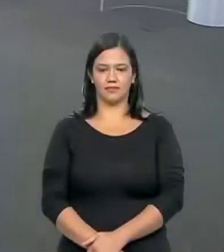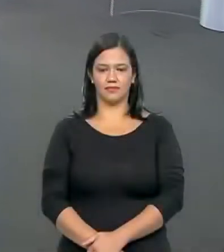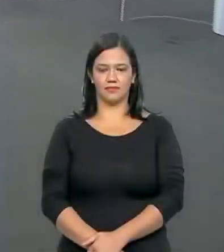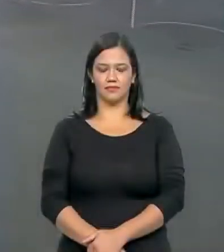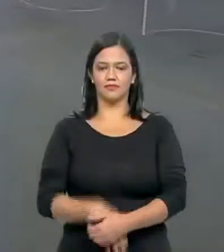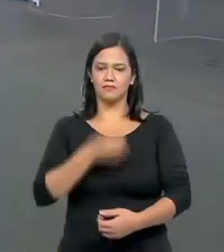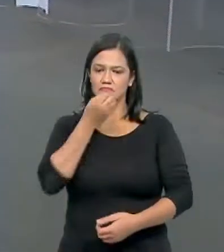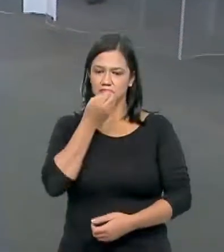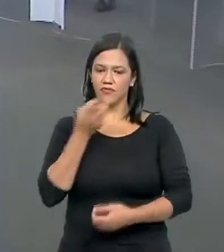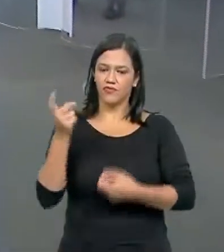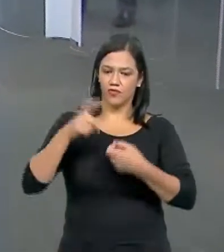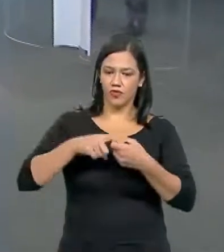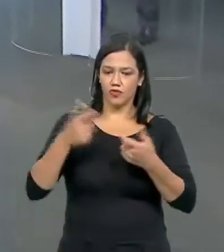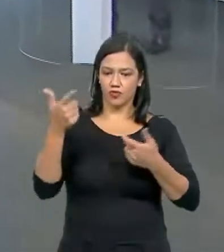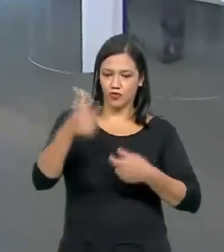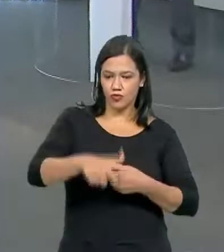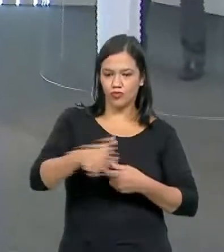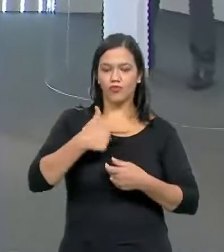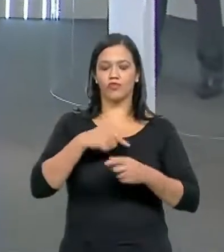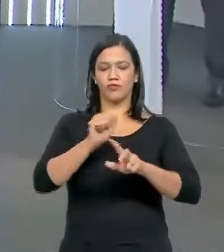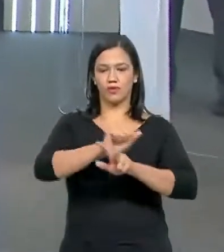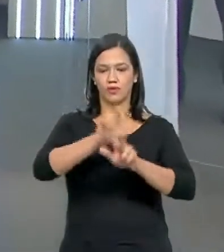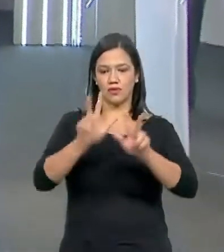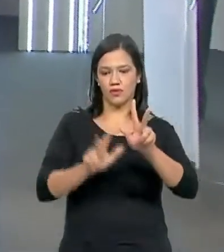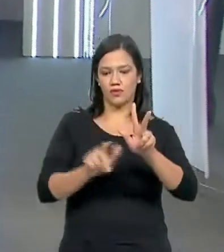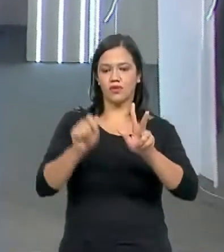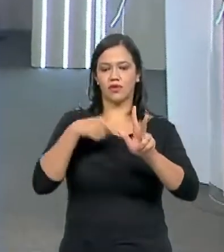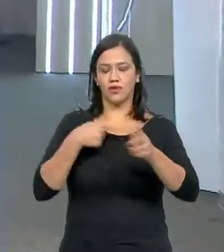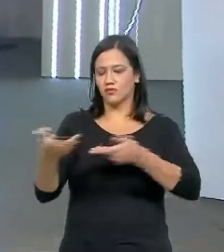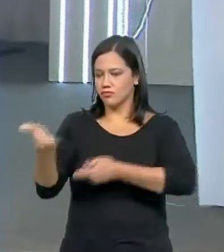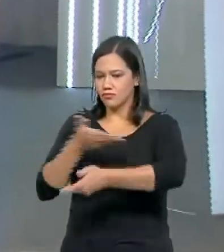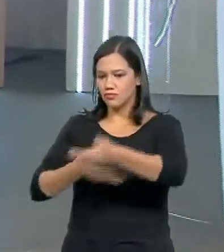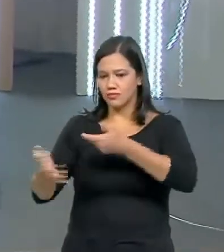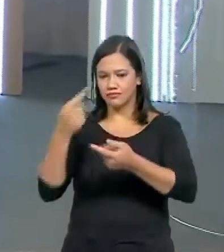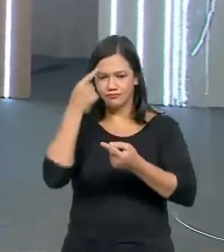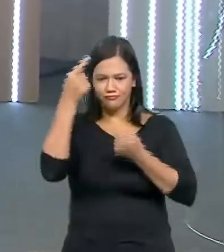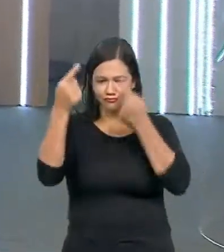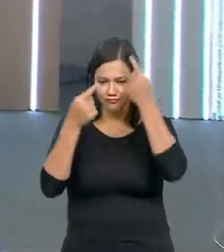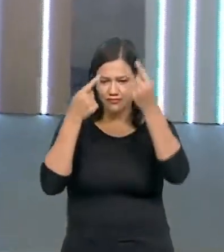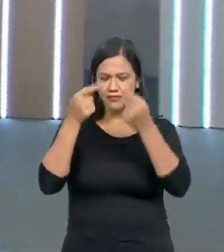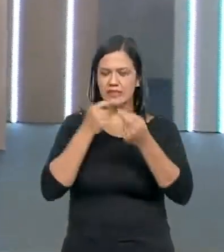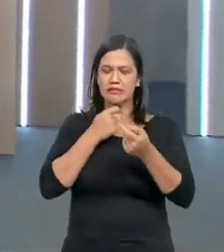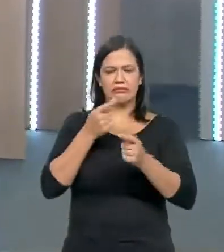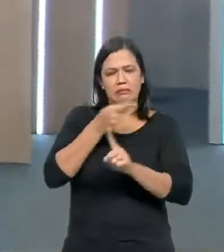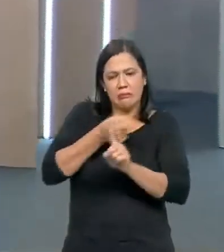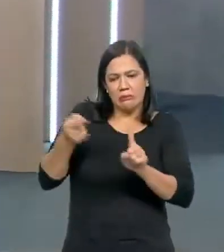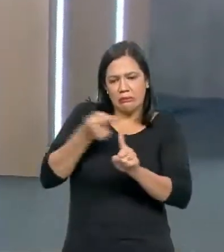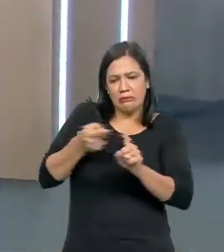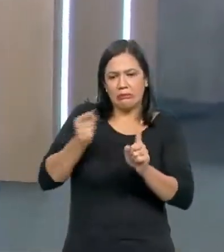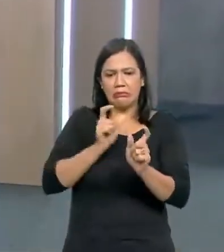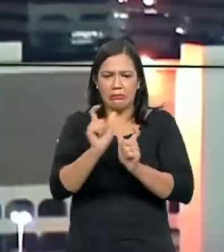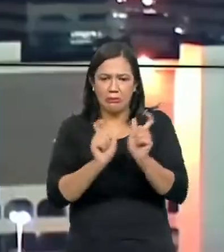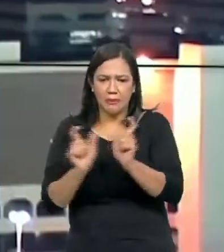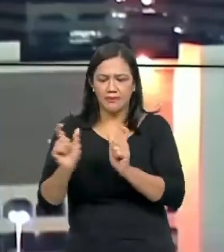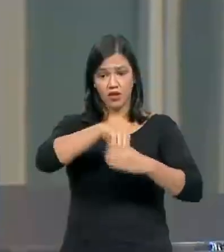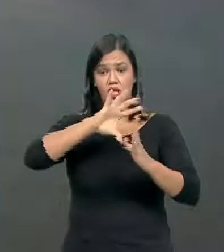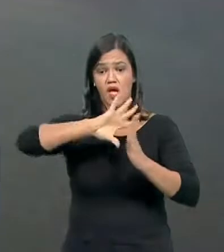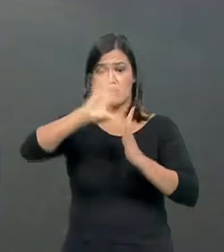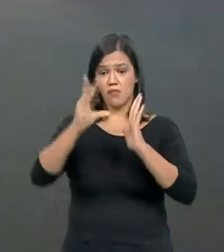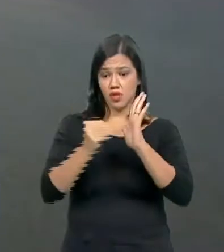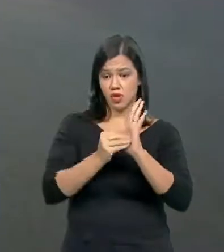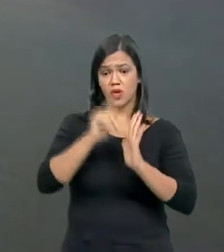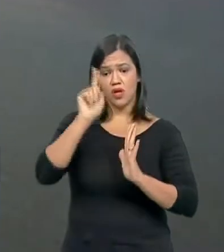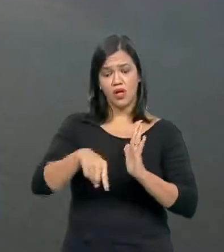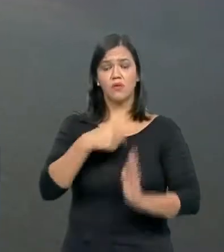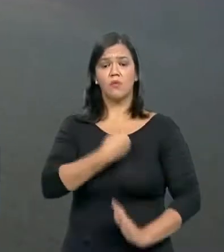Sejam bem-vindos de volta ao Novo Sem Censura, esse espaço de troca de ideias sem meias palavras. Hoje o nosso convidado...